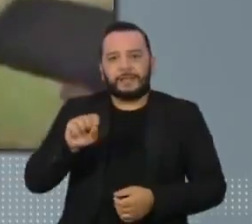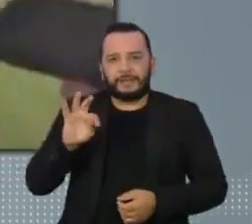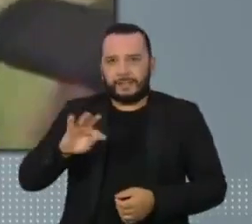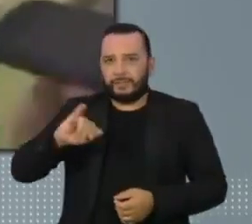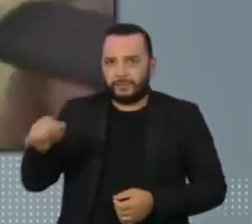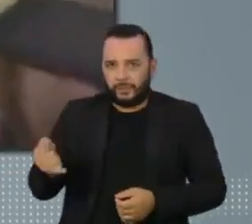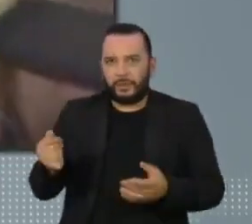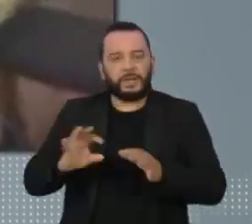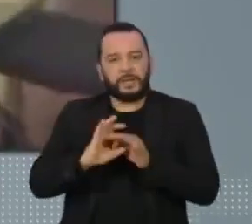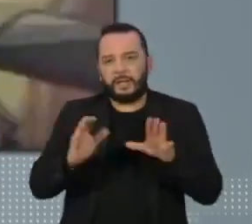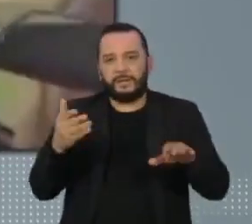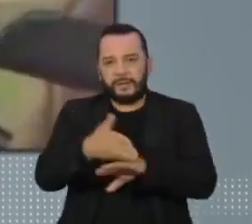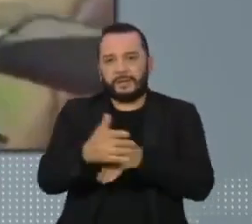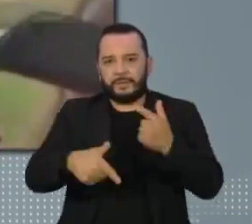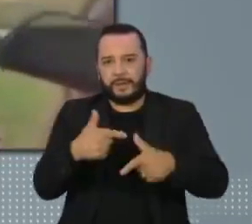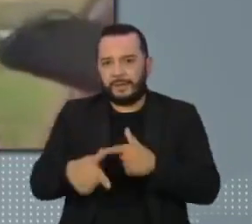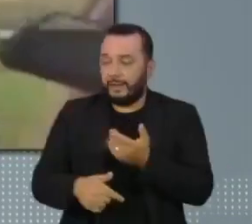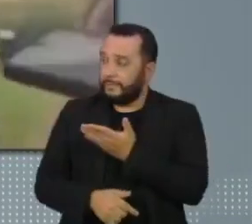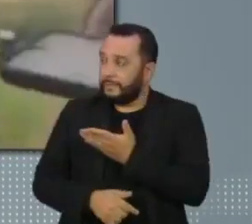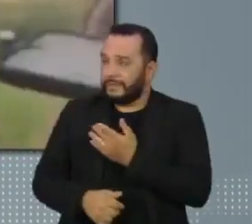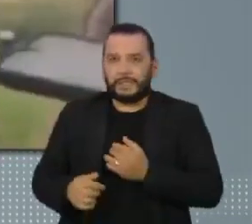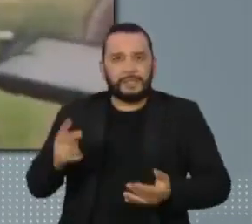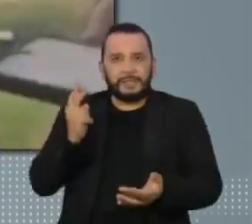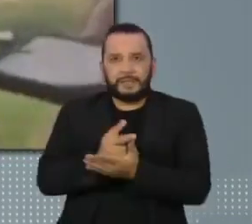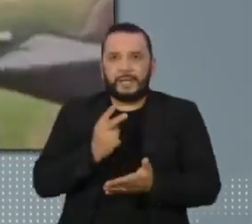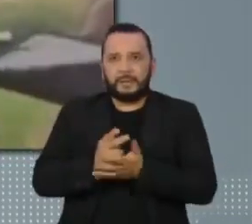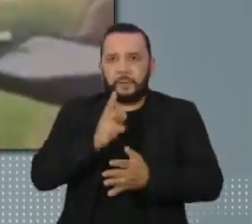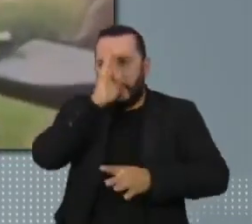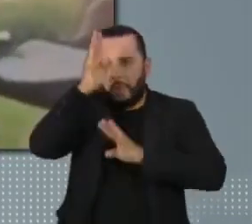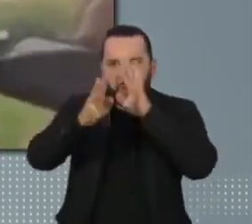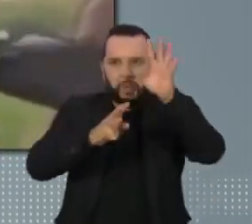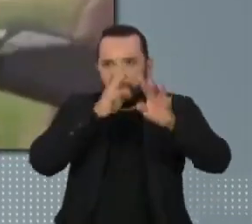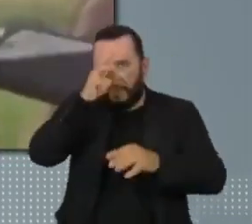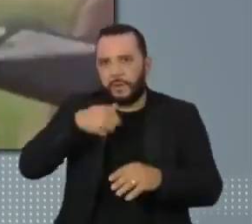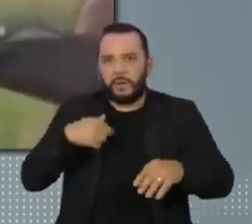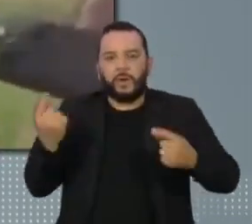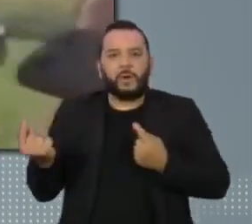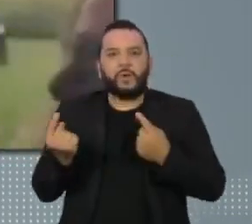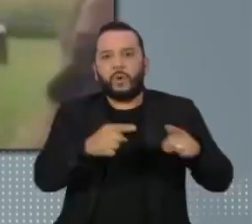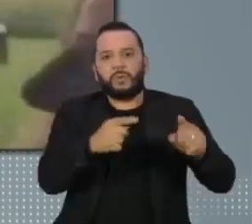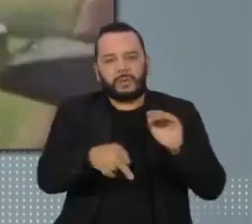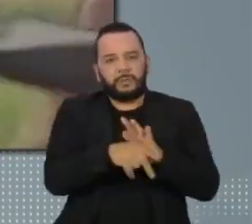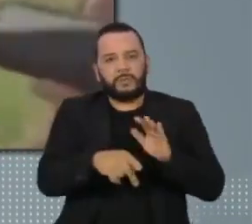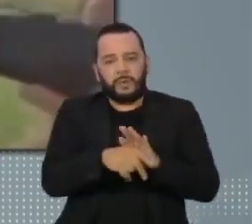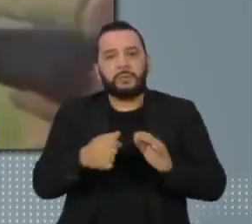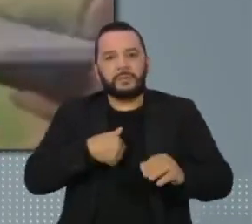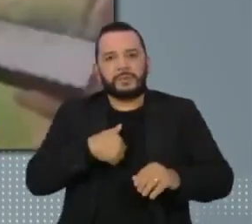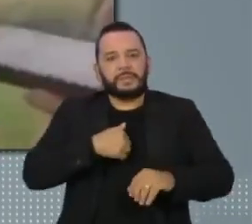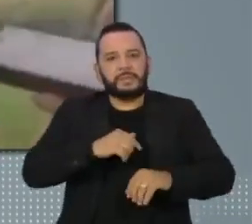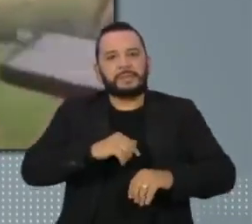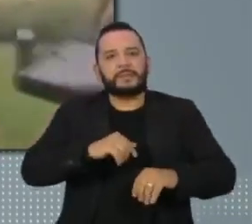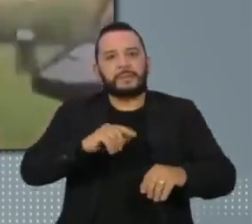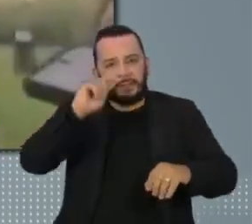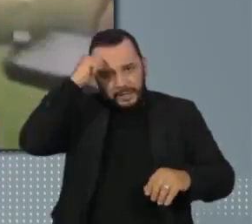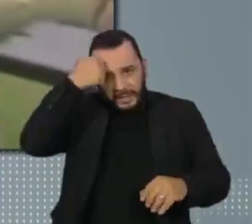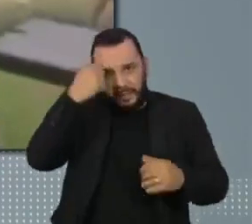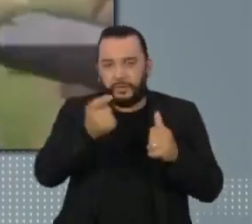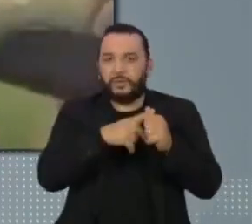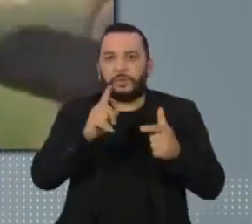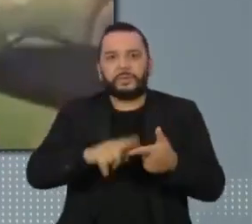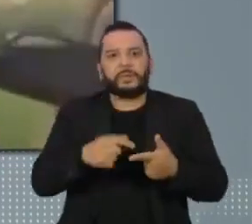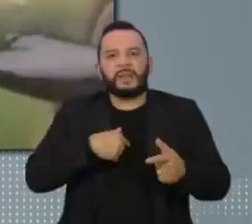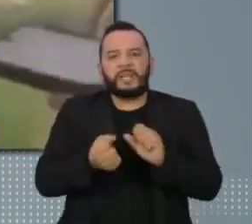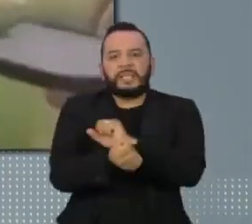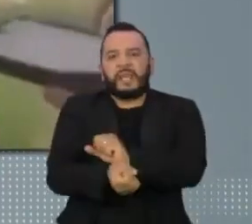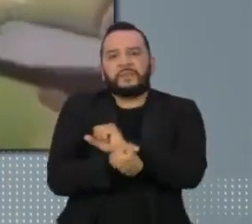Desde que assumiu o cargo, Camargo coleciona declarações contra ações antirracistas, minimiza as consequências da